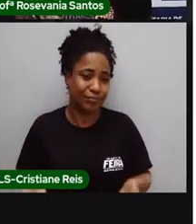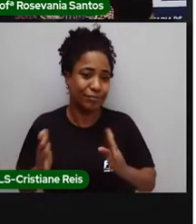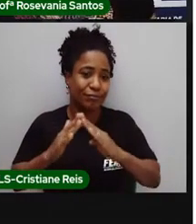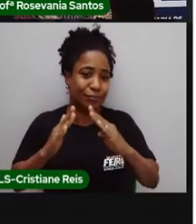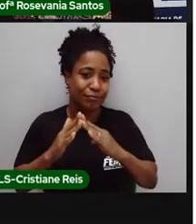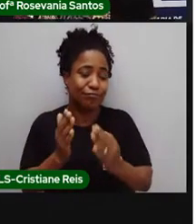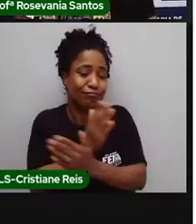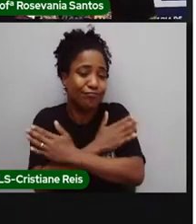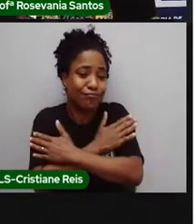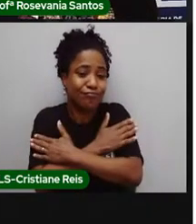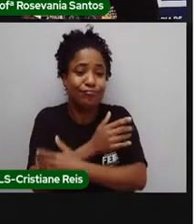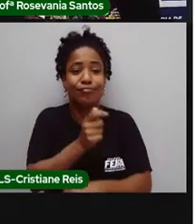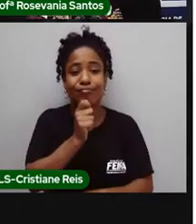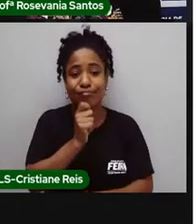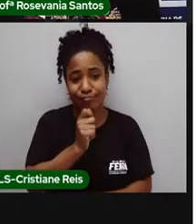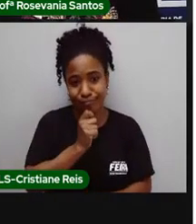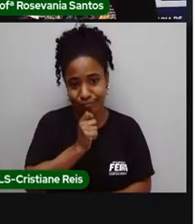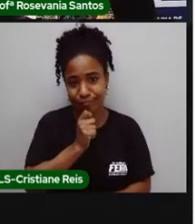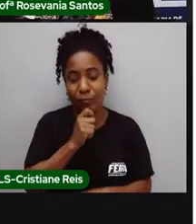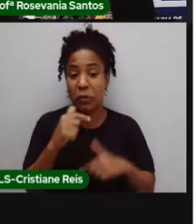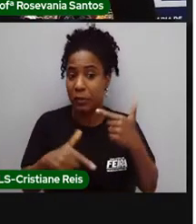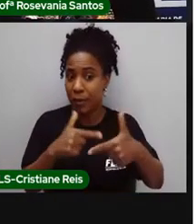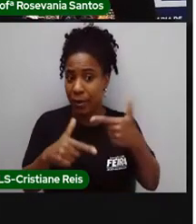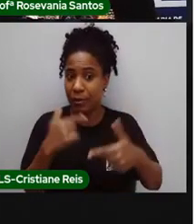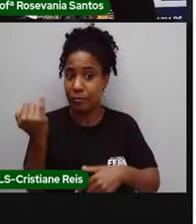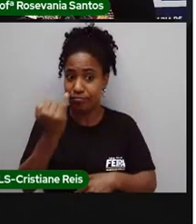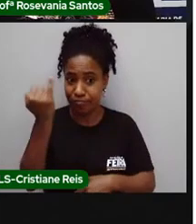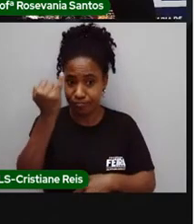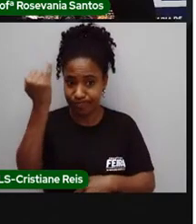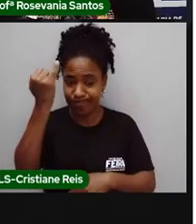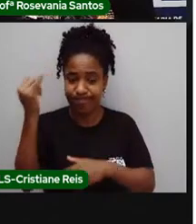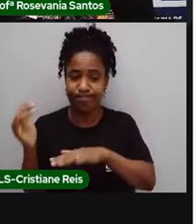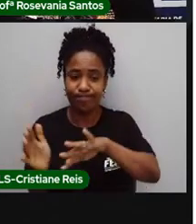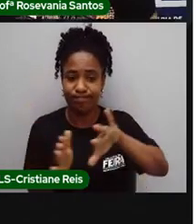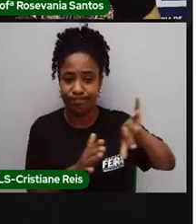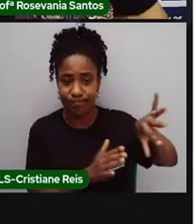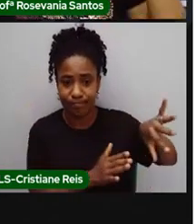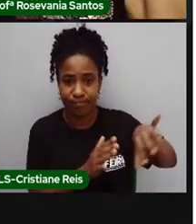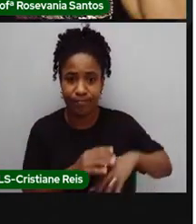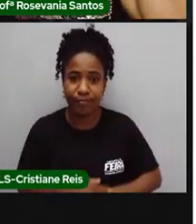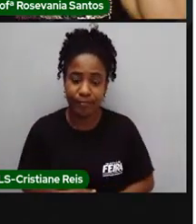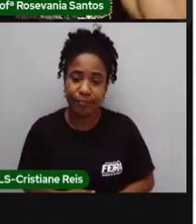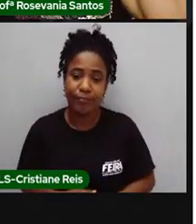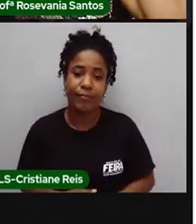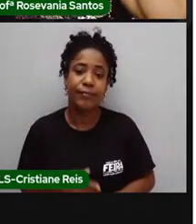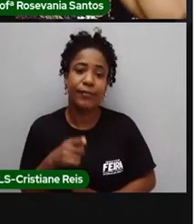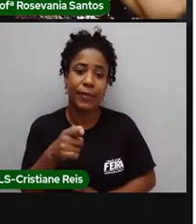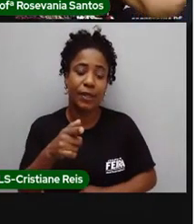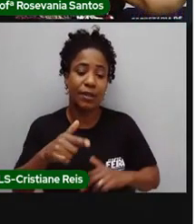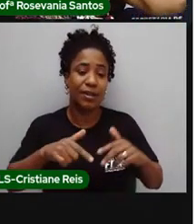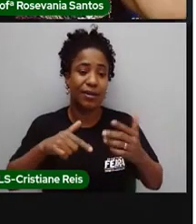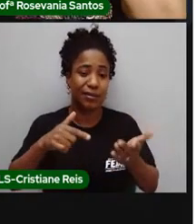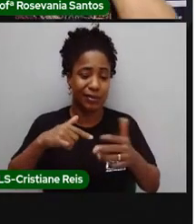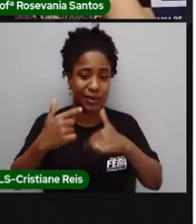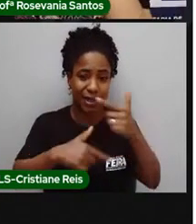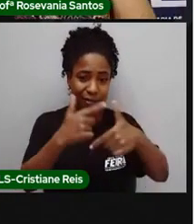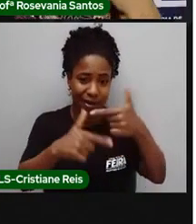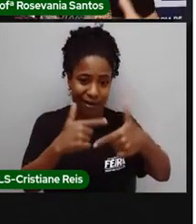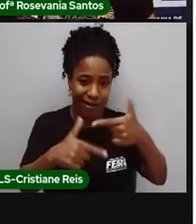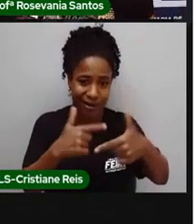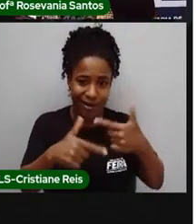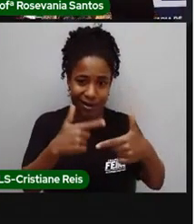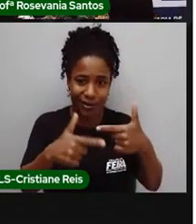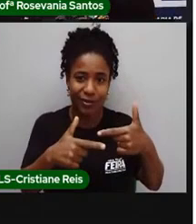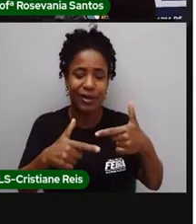Aí, vamos lá. A divisão do trabalho e as desigualdades sociais, eu mostrei primeiro, né, entre bairros da